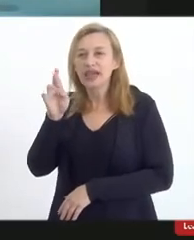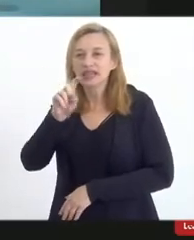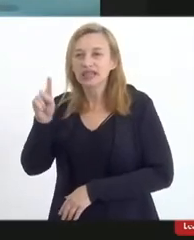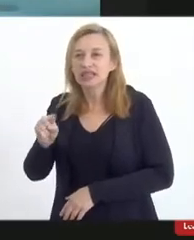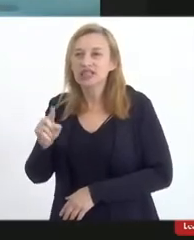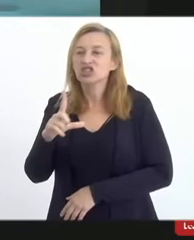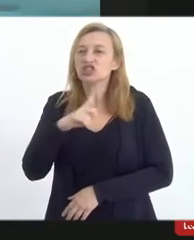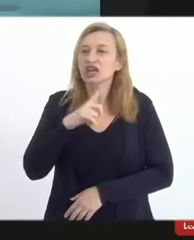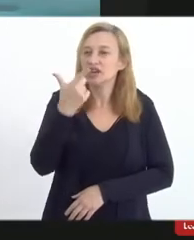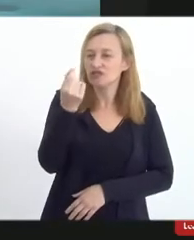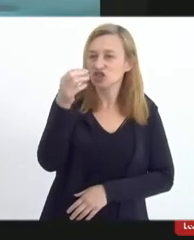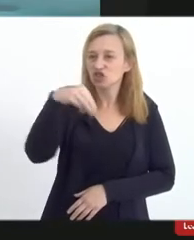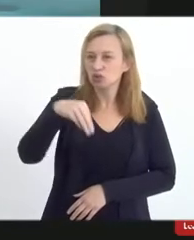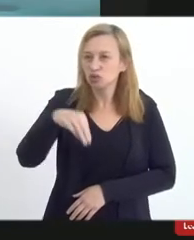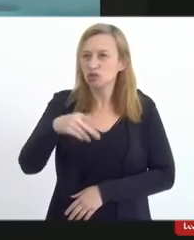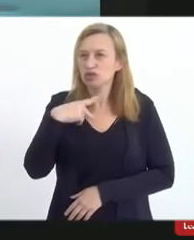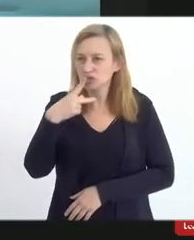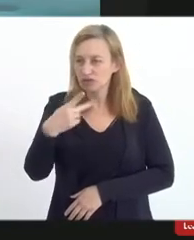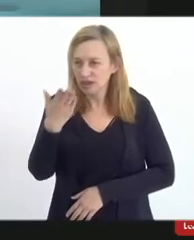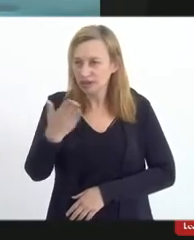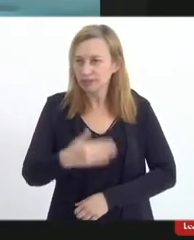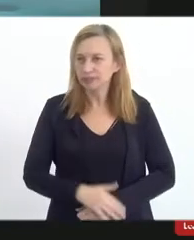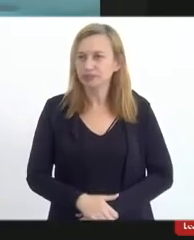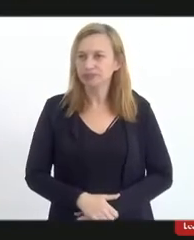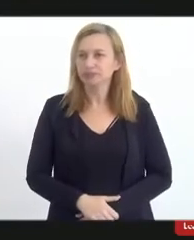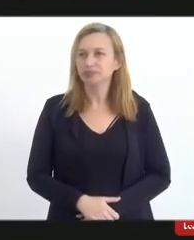20 minutos para a sua explanação.